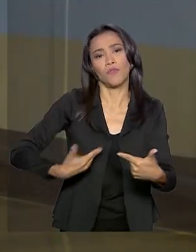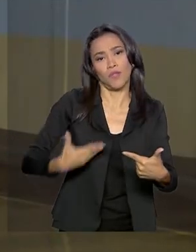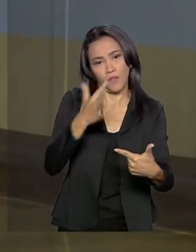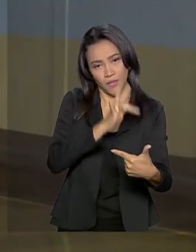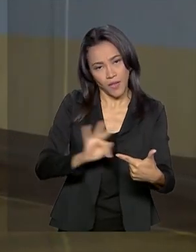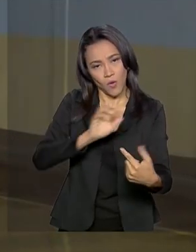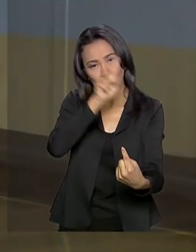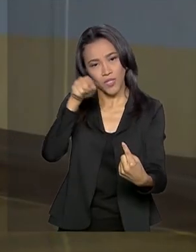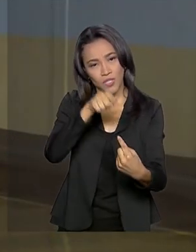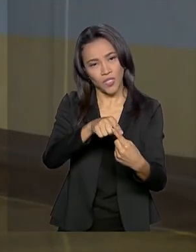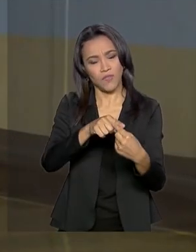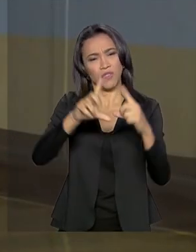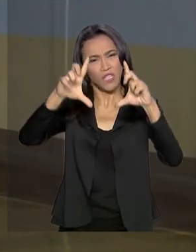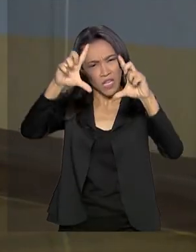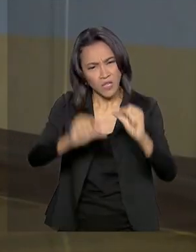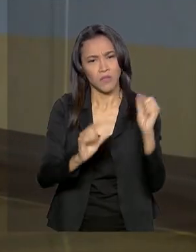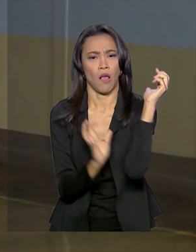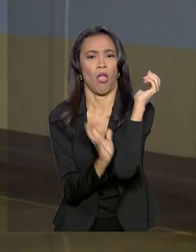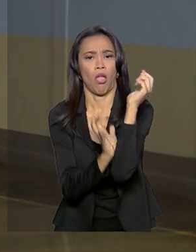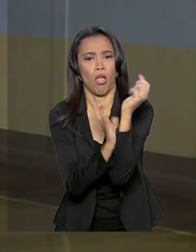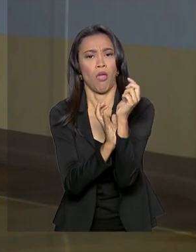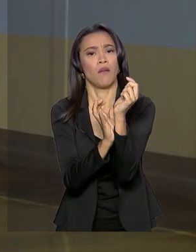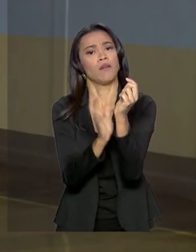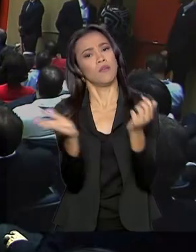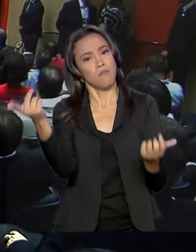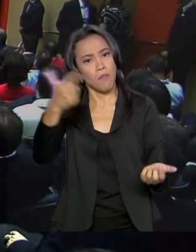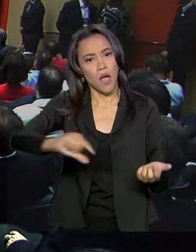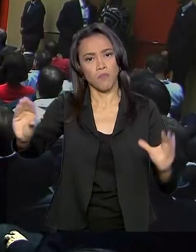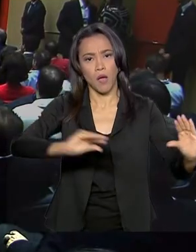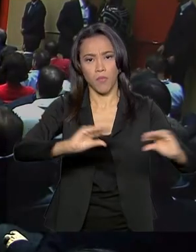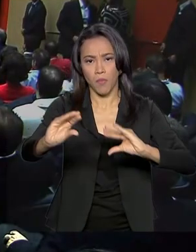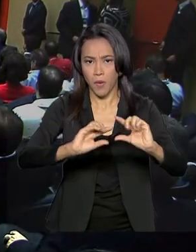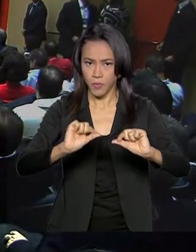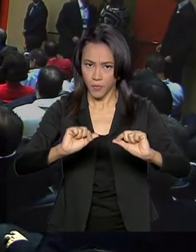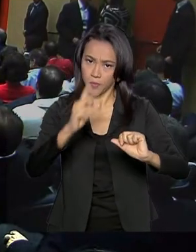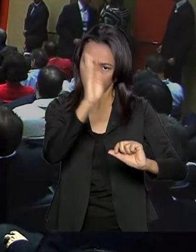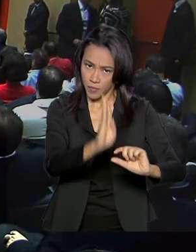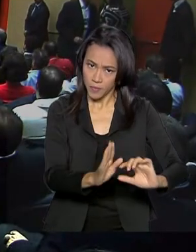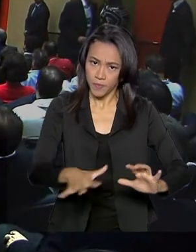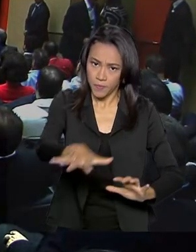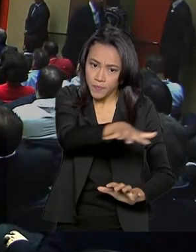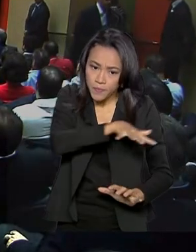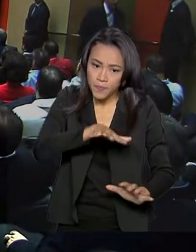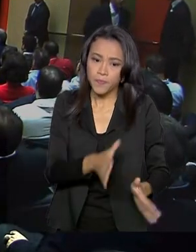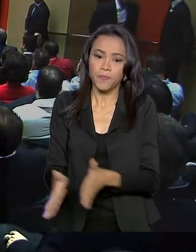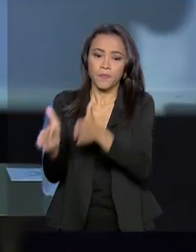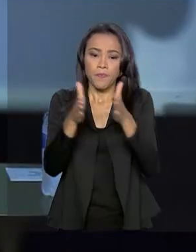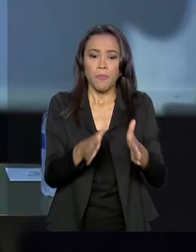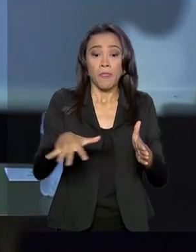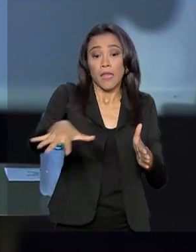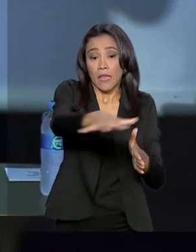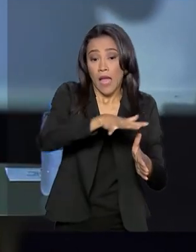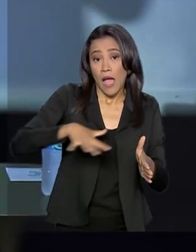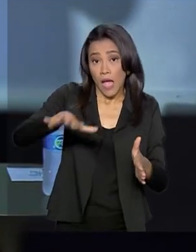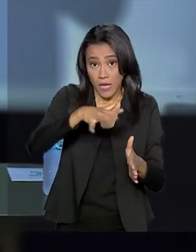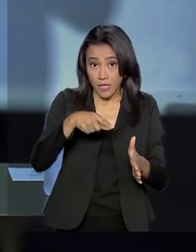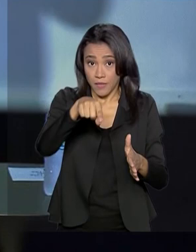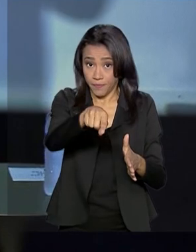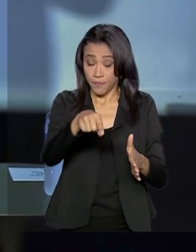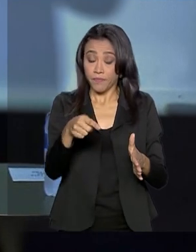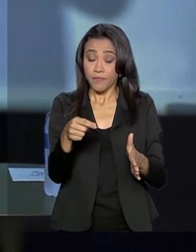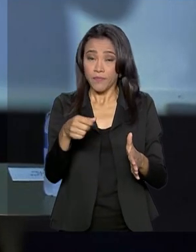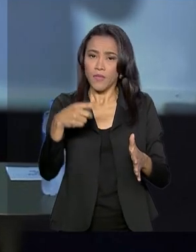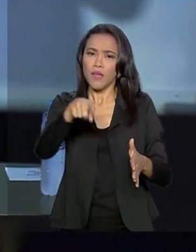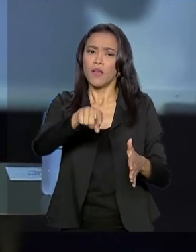país e atrair novos investimentos. Para empresários do setor industrial alagoano, o vice-presidente